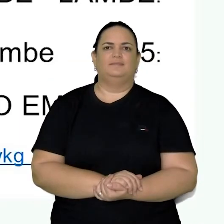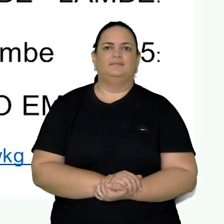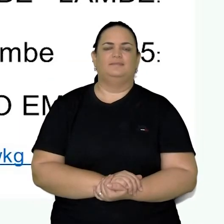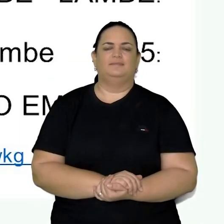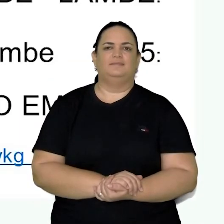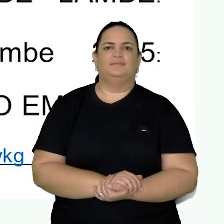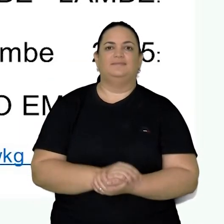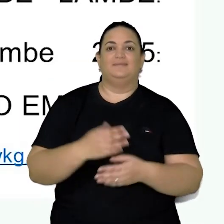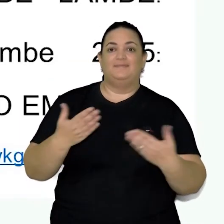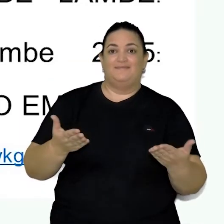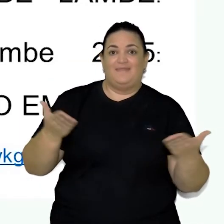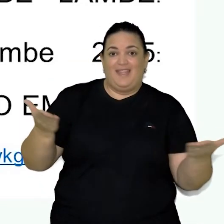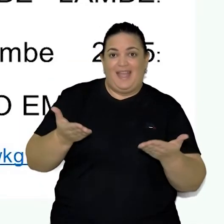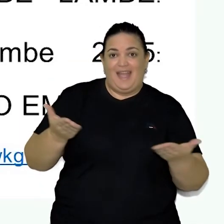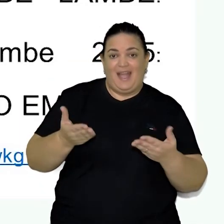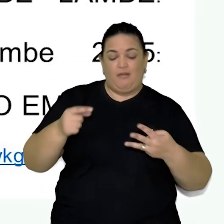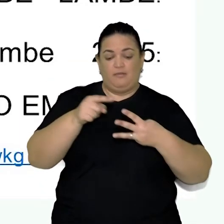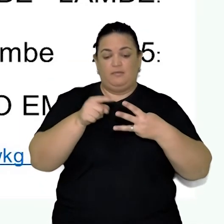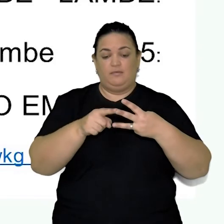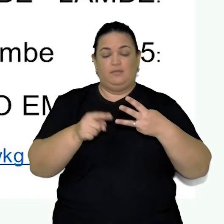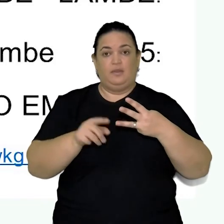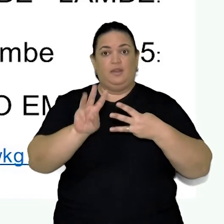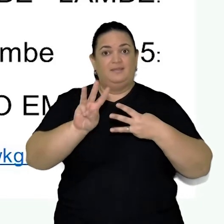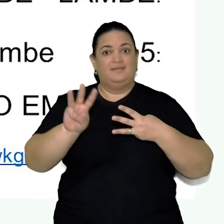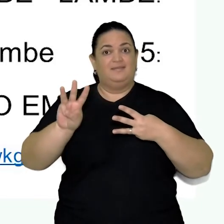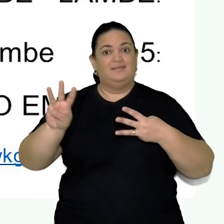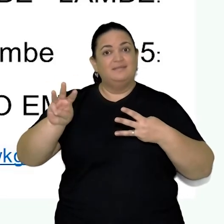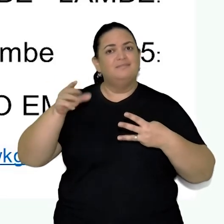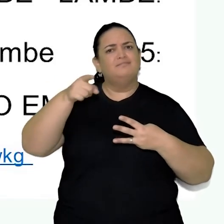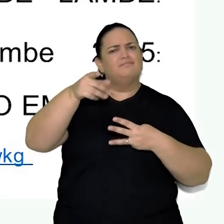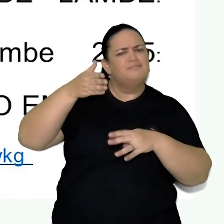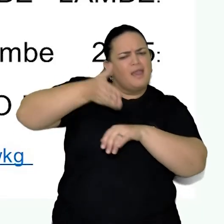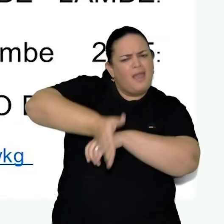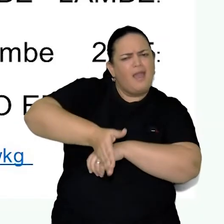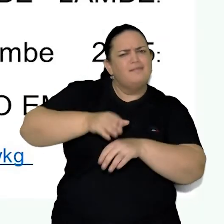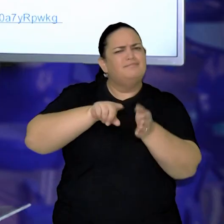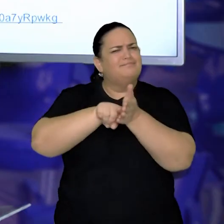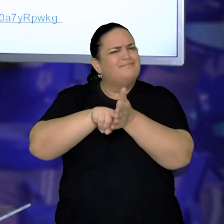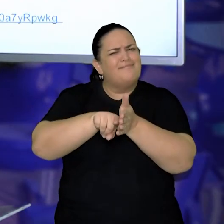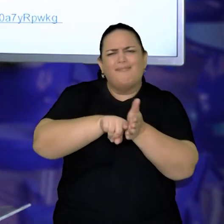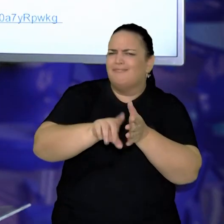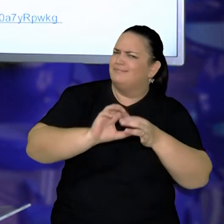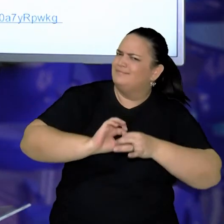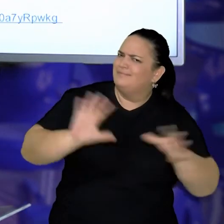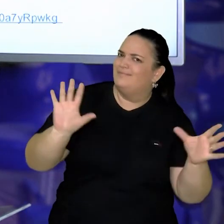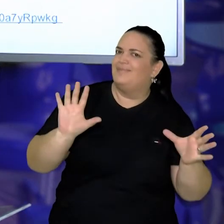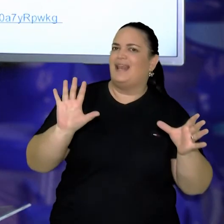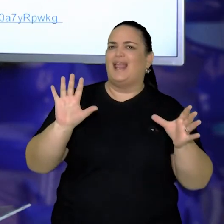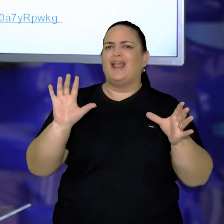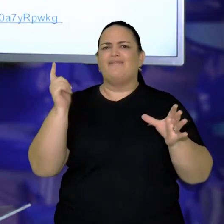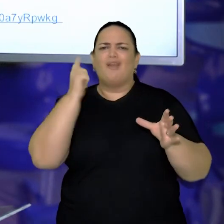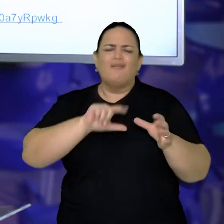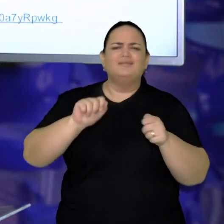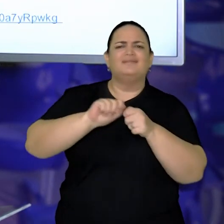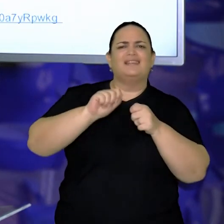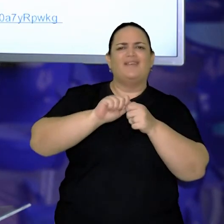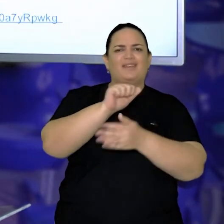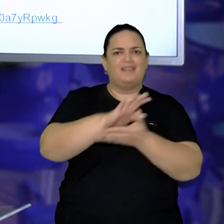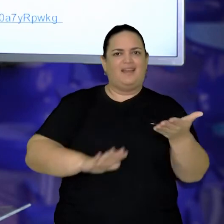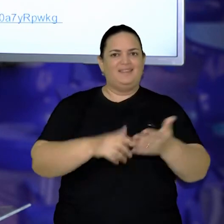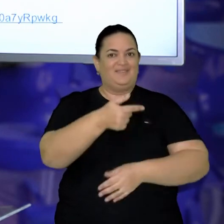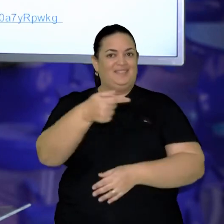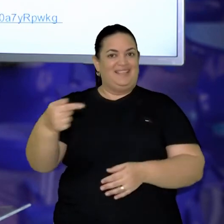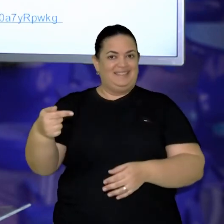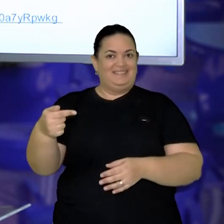E agora, nesses três sites, você pode pesquisar o quanto quiser para a gente desenvolver as atividades da